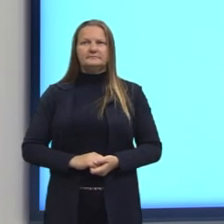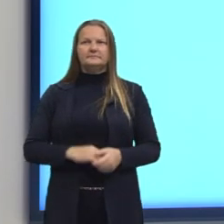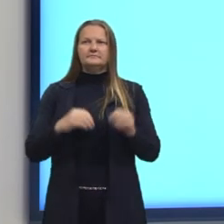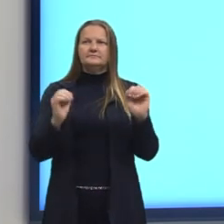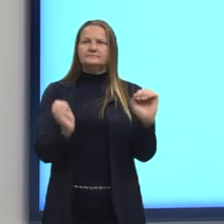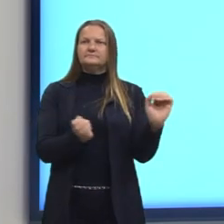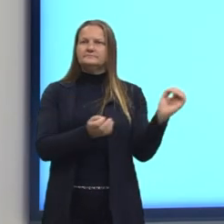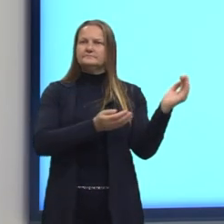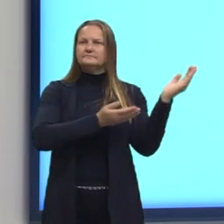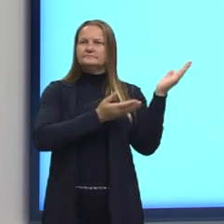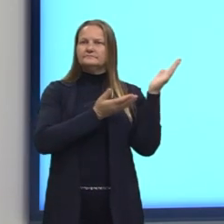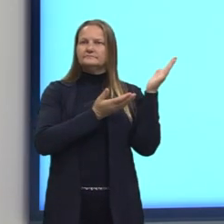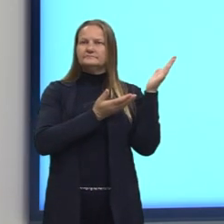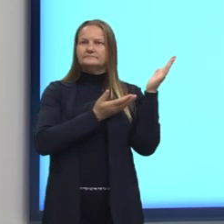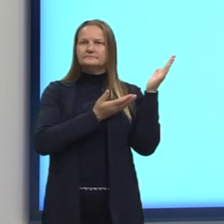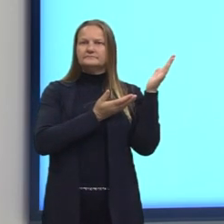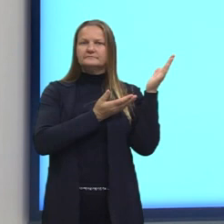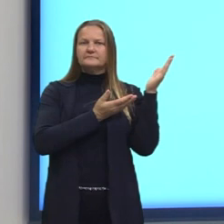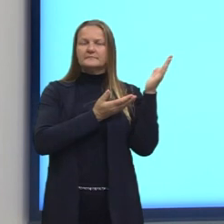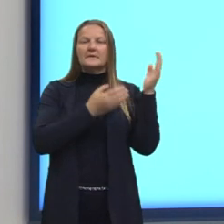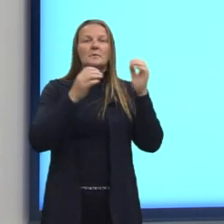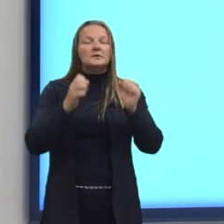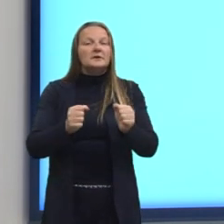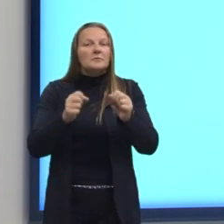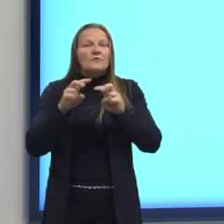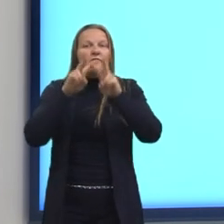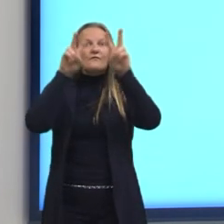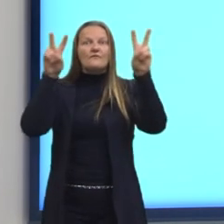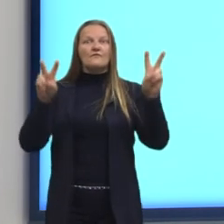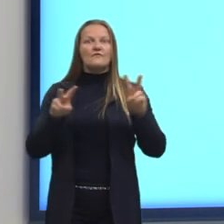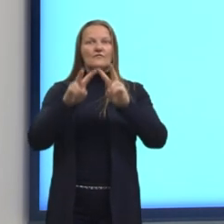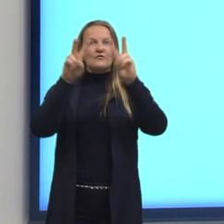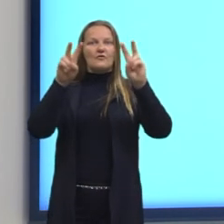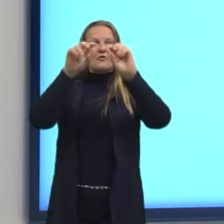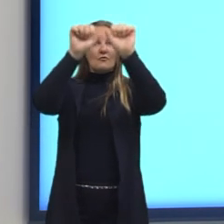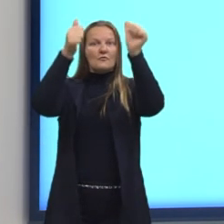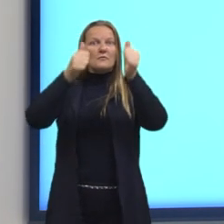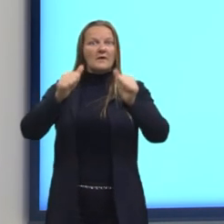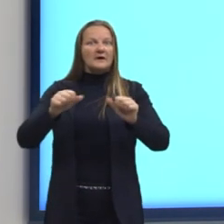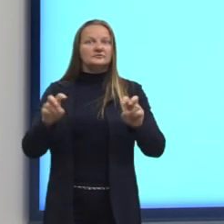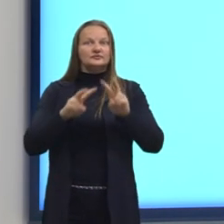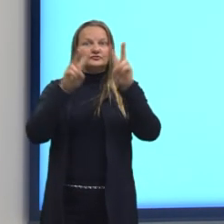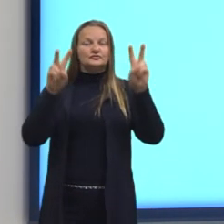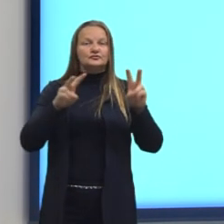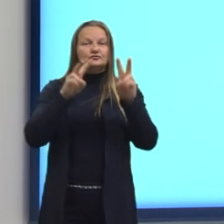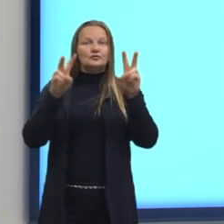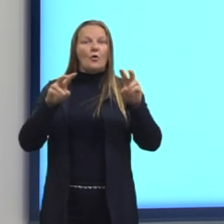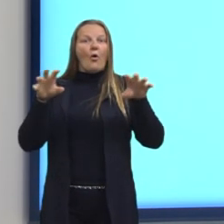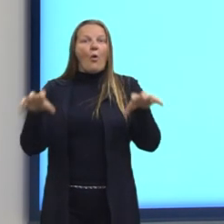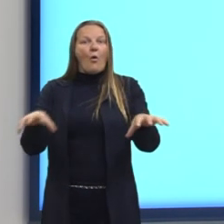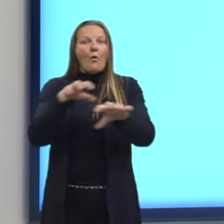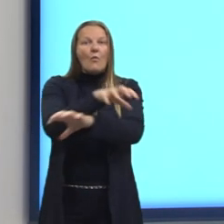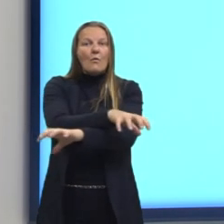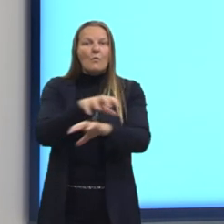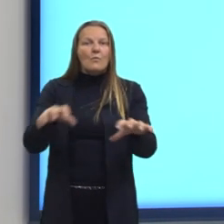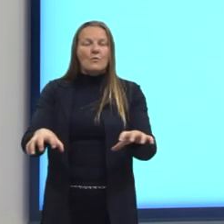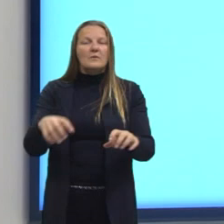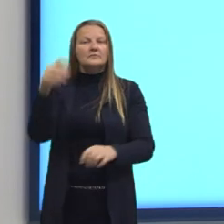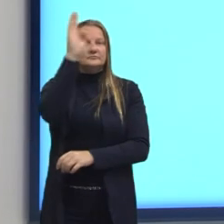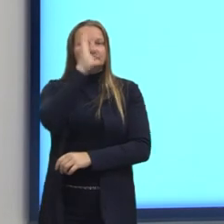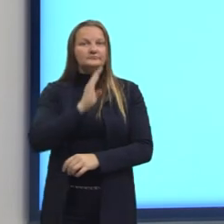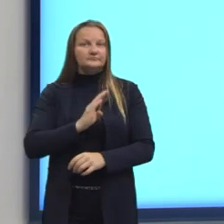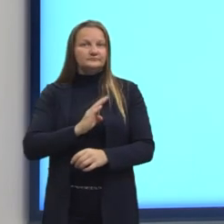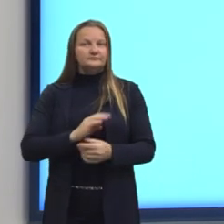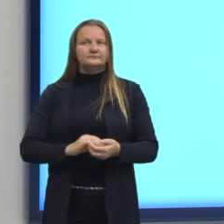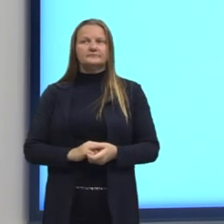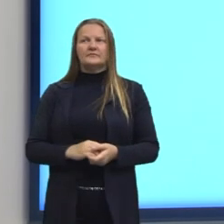Bom, aqui, então, nós podemos ter uma visão, né, geral, dos biomas no nosso país, certo?